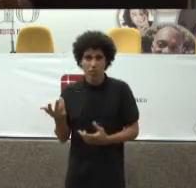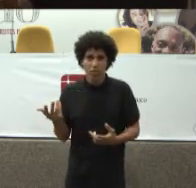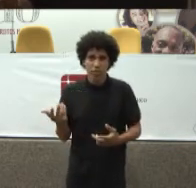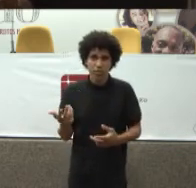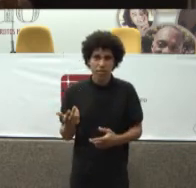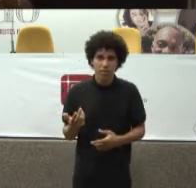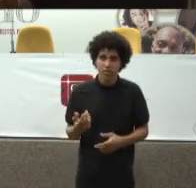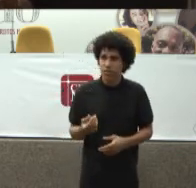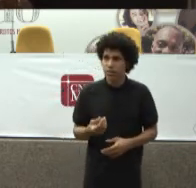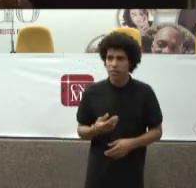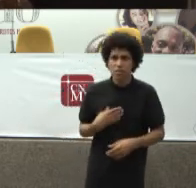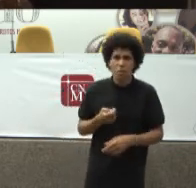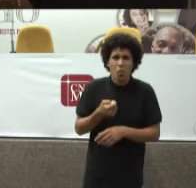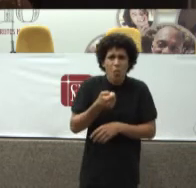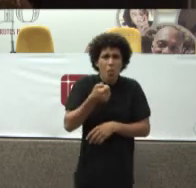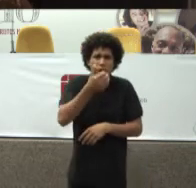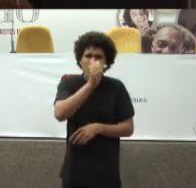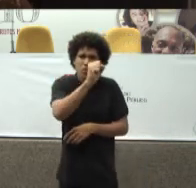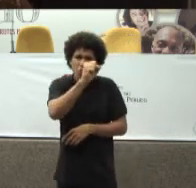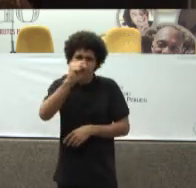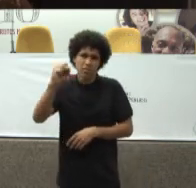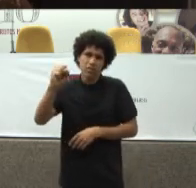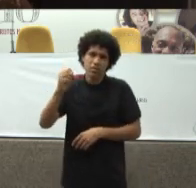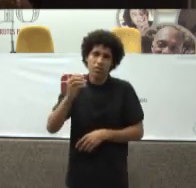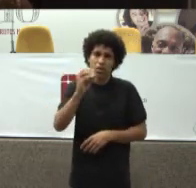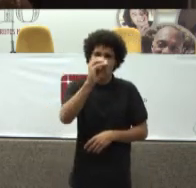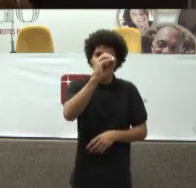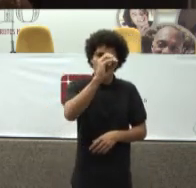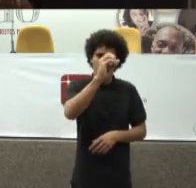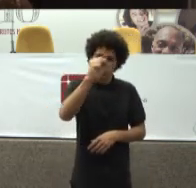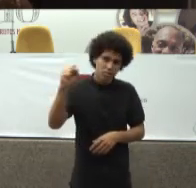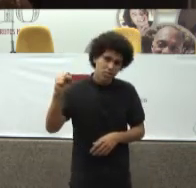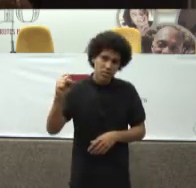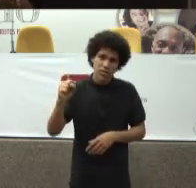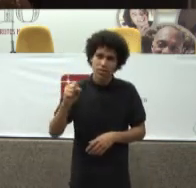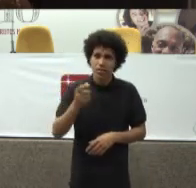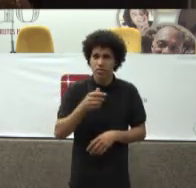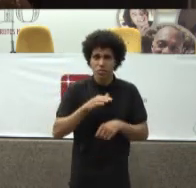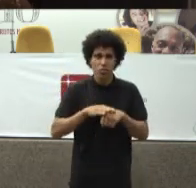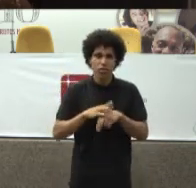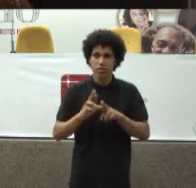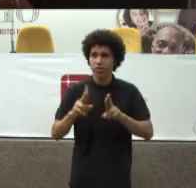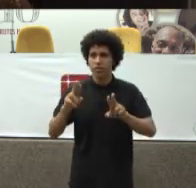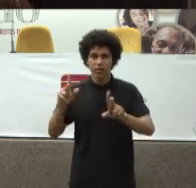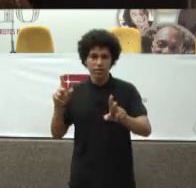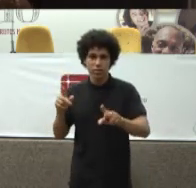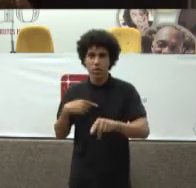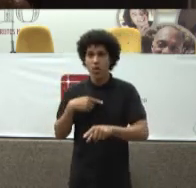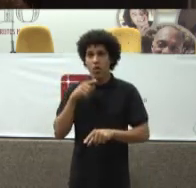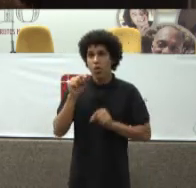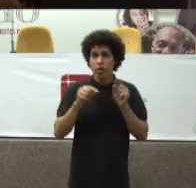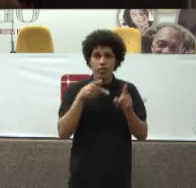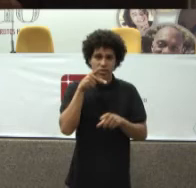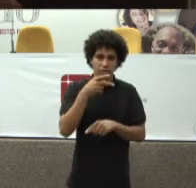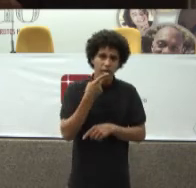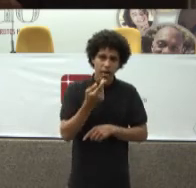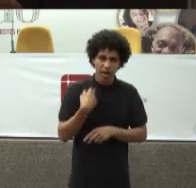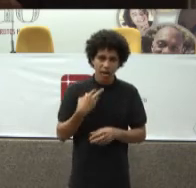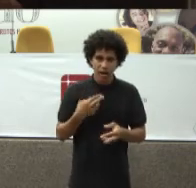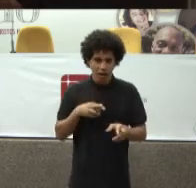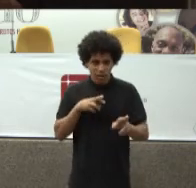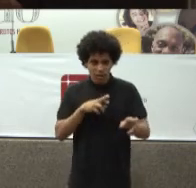800 doenças Diferentes Aquilo que a gente Chama de câncer Não é uma doença Só Então Ela